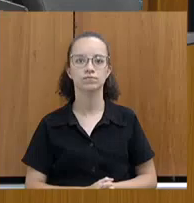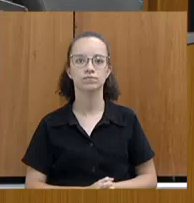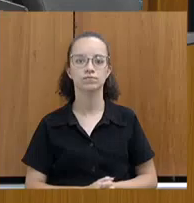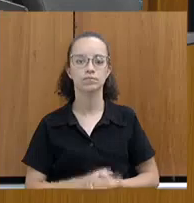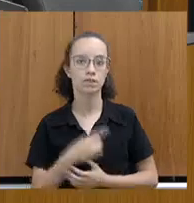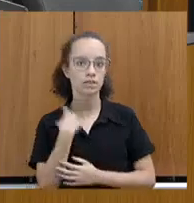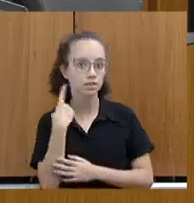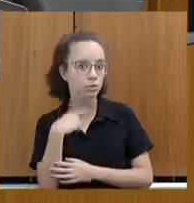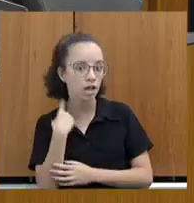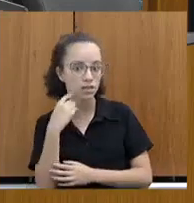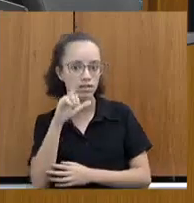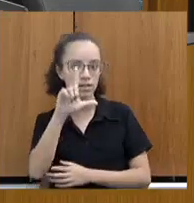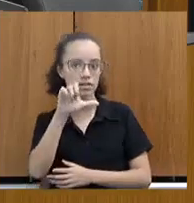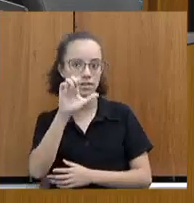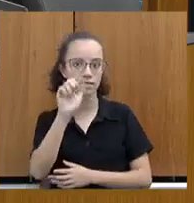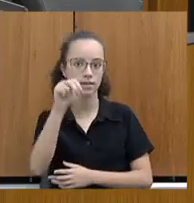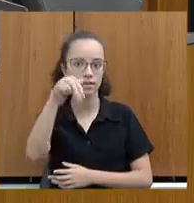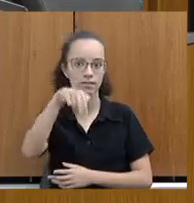Deputada Leninha.